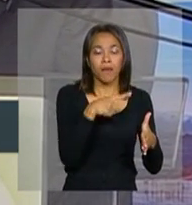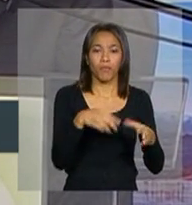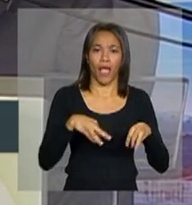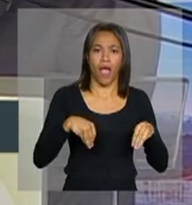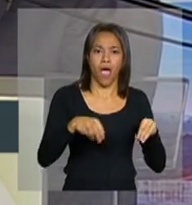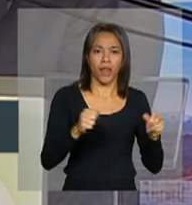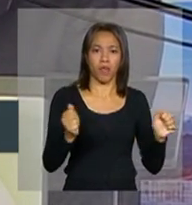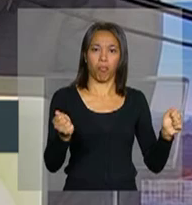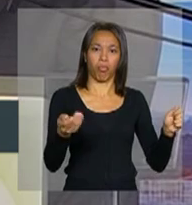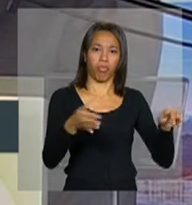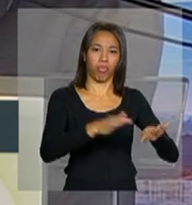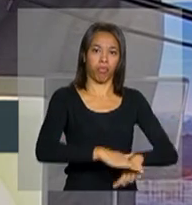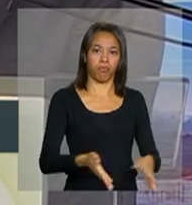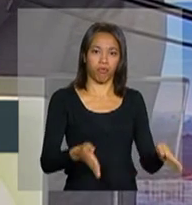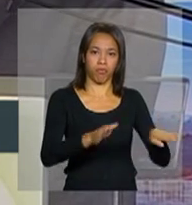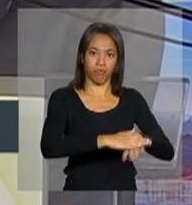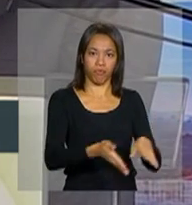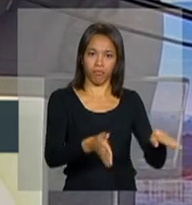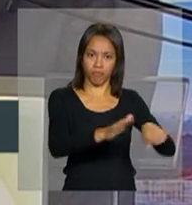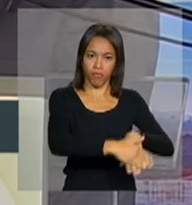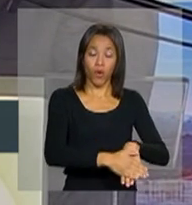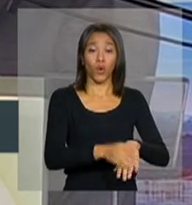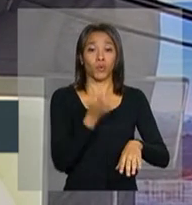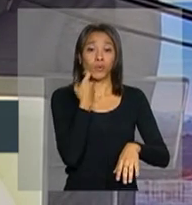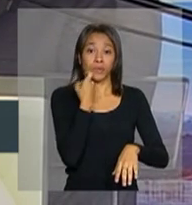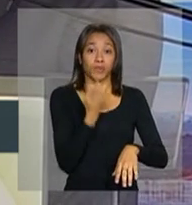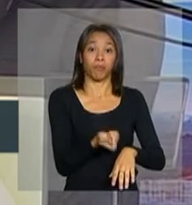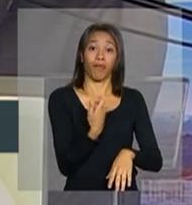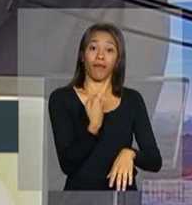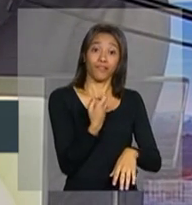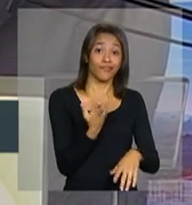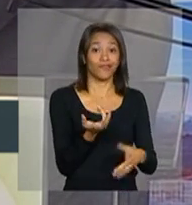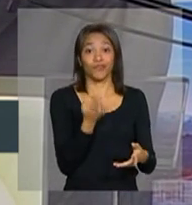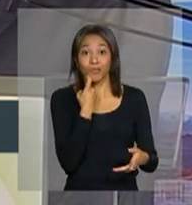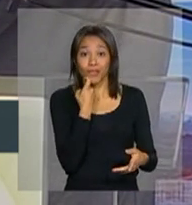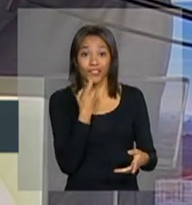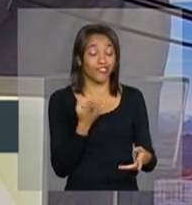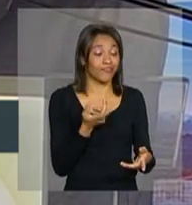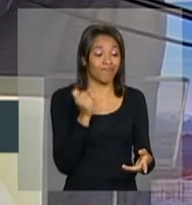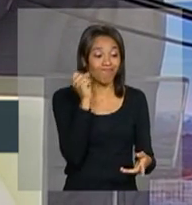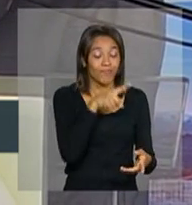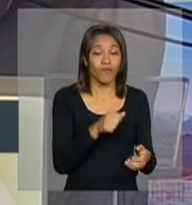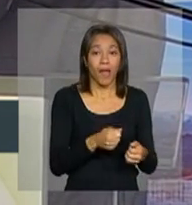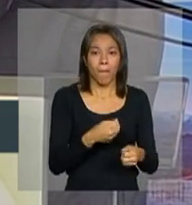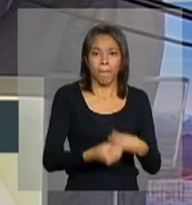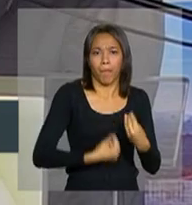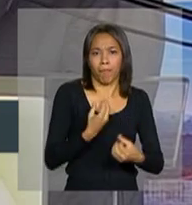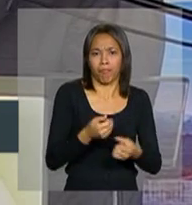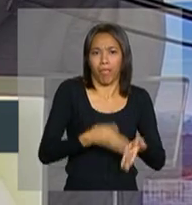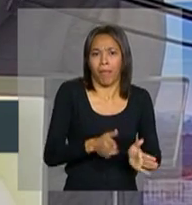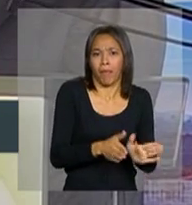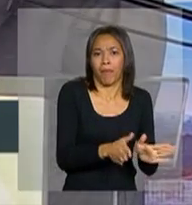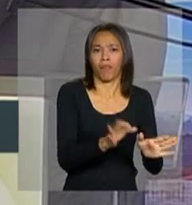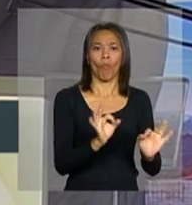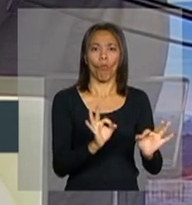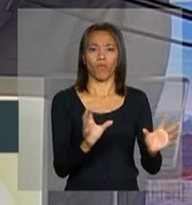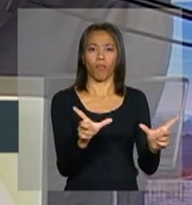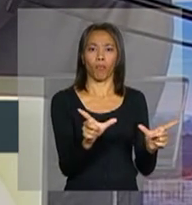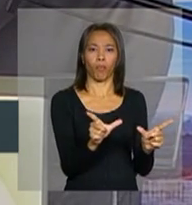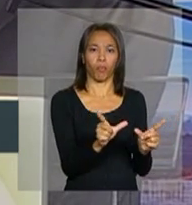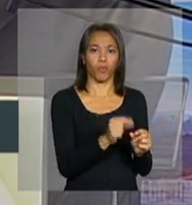toma conta de tudo. As piracemas não se realizam mais como antigamente e vão ficar extintas.